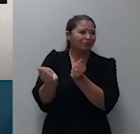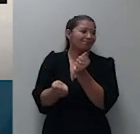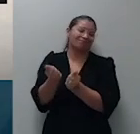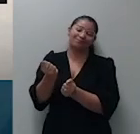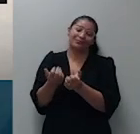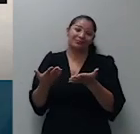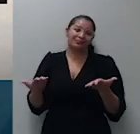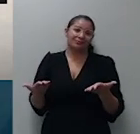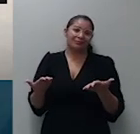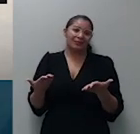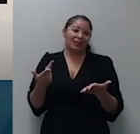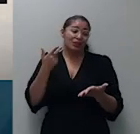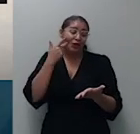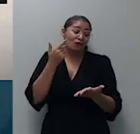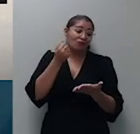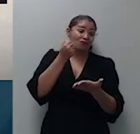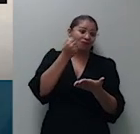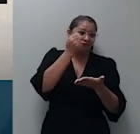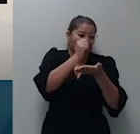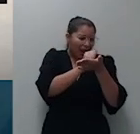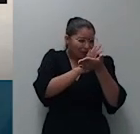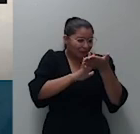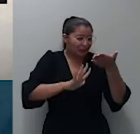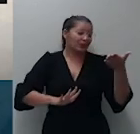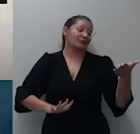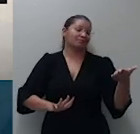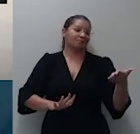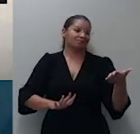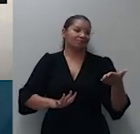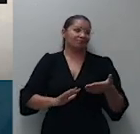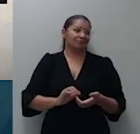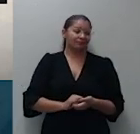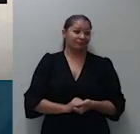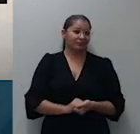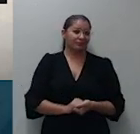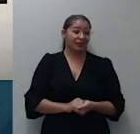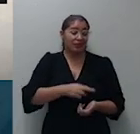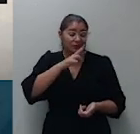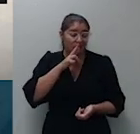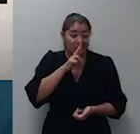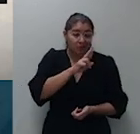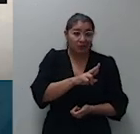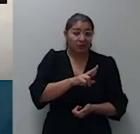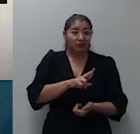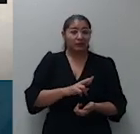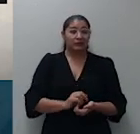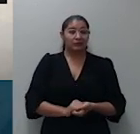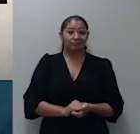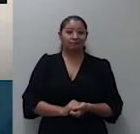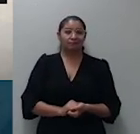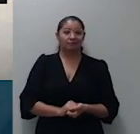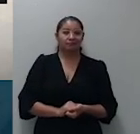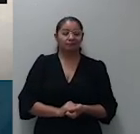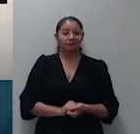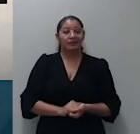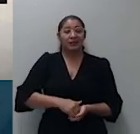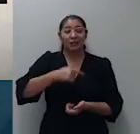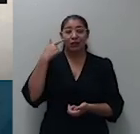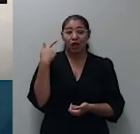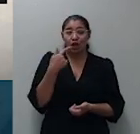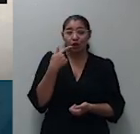transcrição da da do dispositivo dessa sentença que trata das duas demandas contra a porta